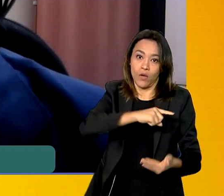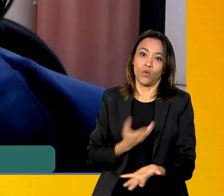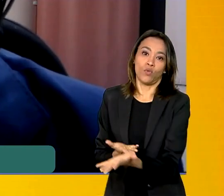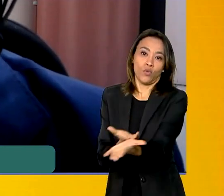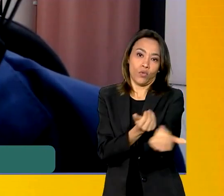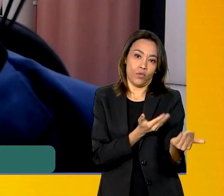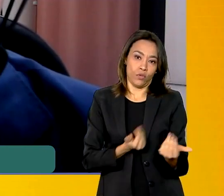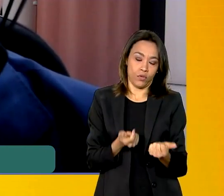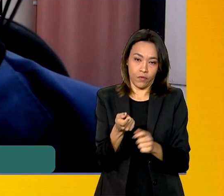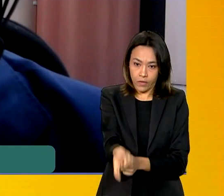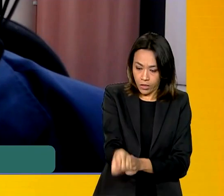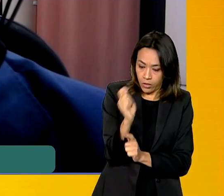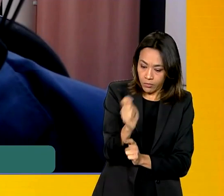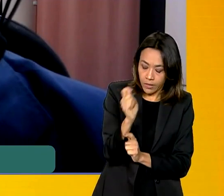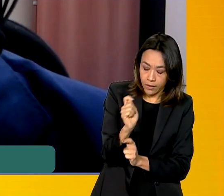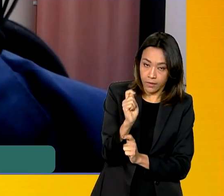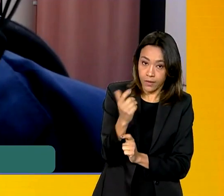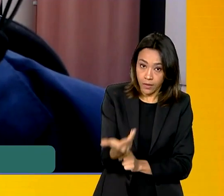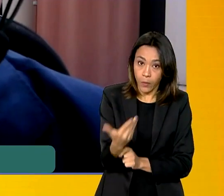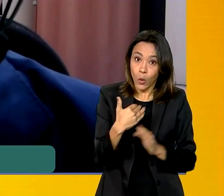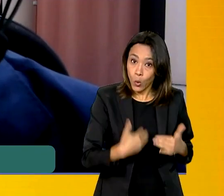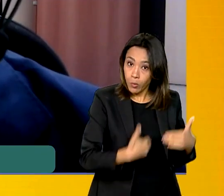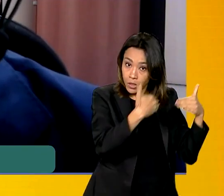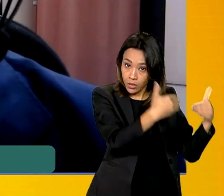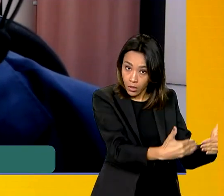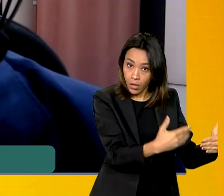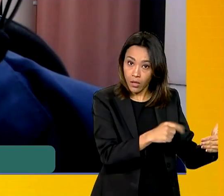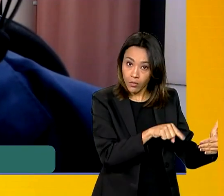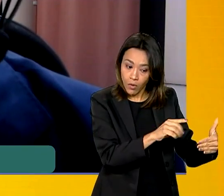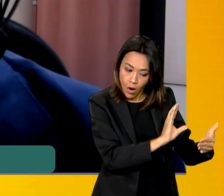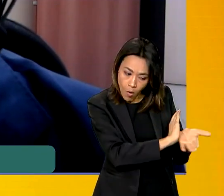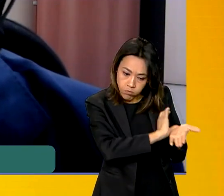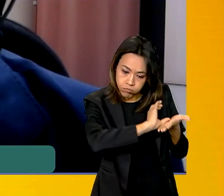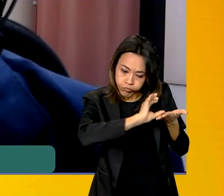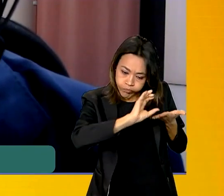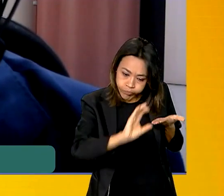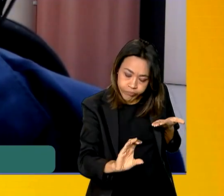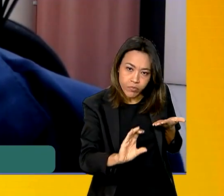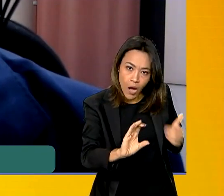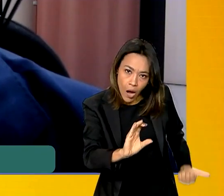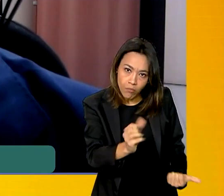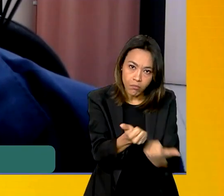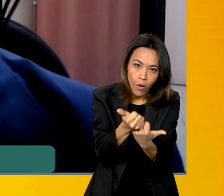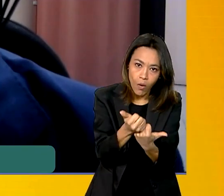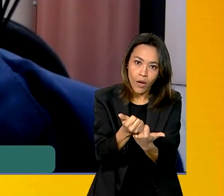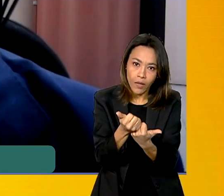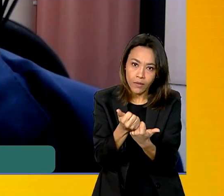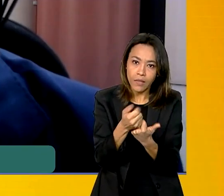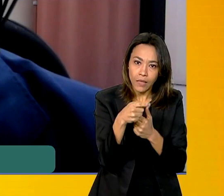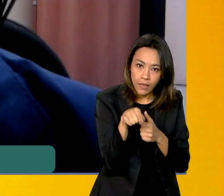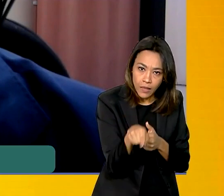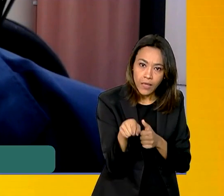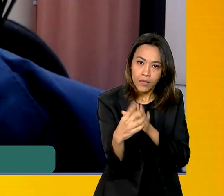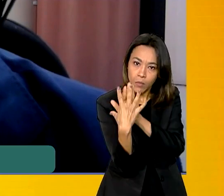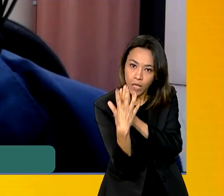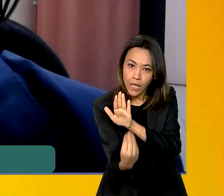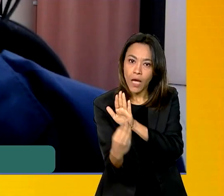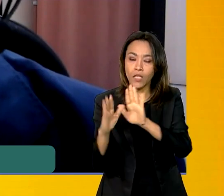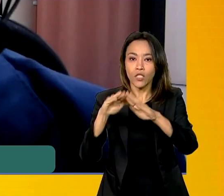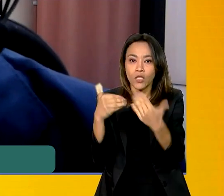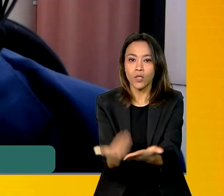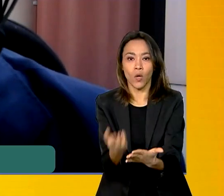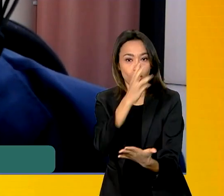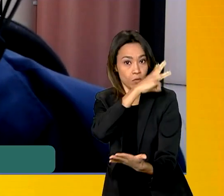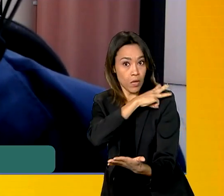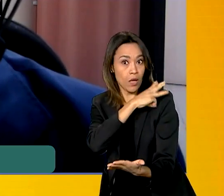no país. O Ministério entra com recurso nessa modalidade, para o ensino médio, PIBIC Júnior,